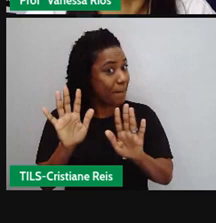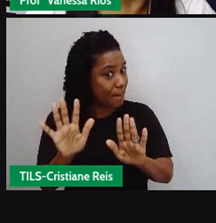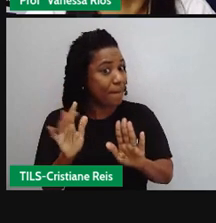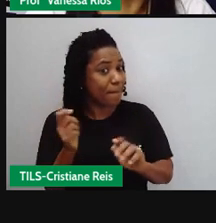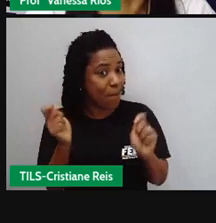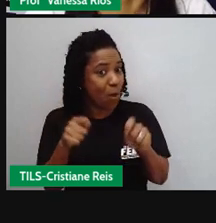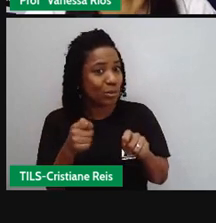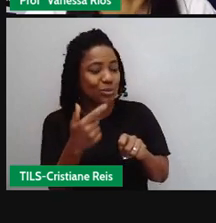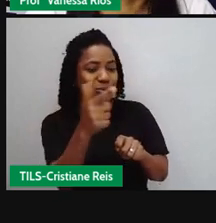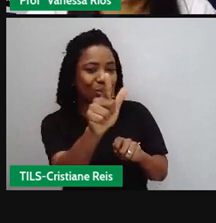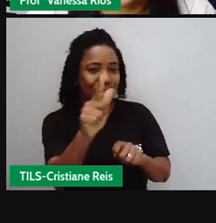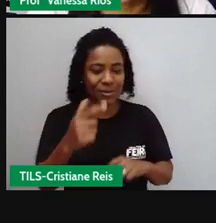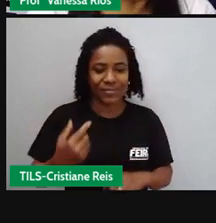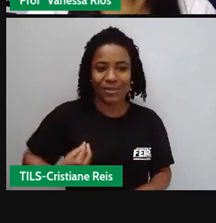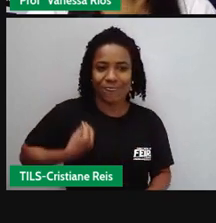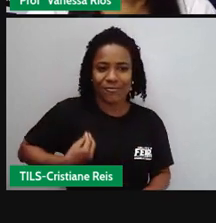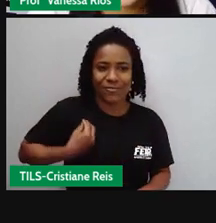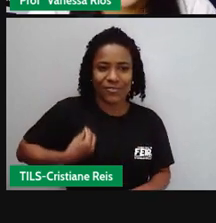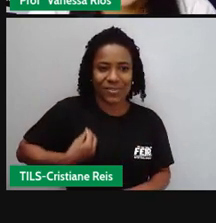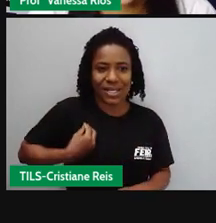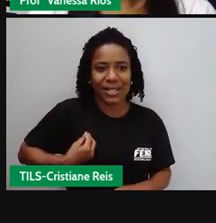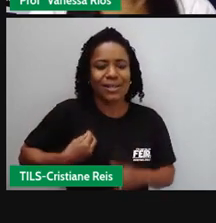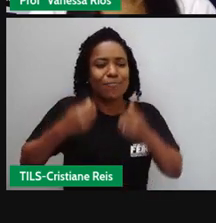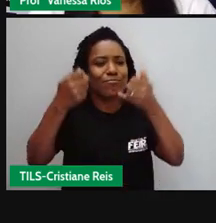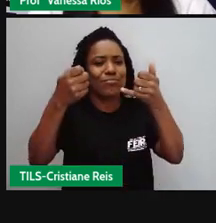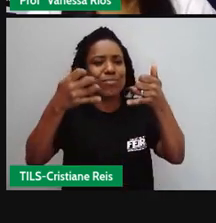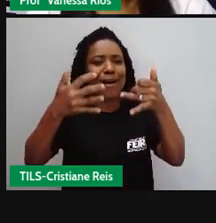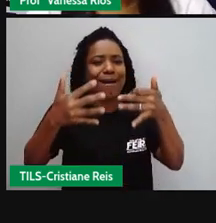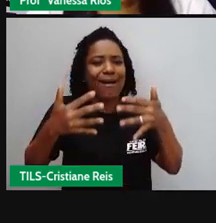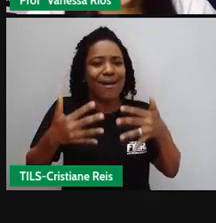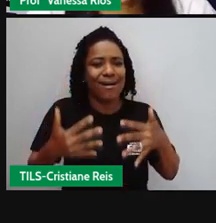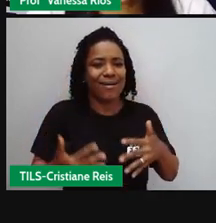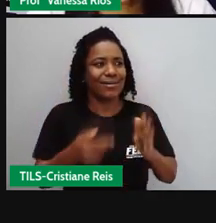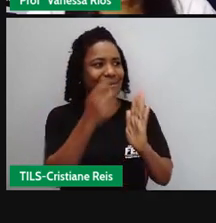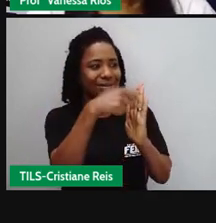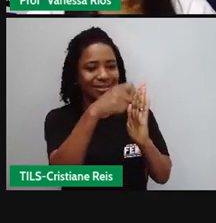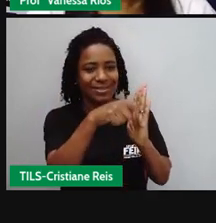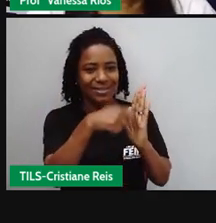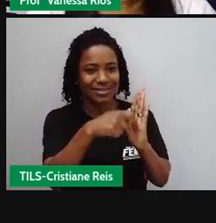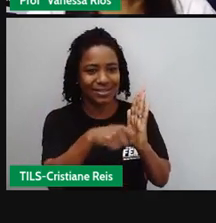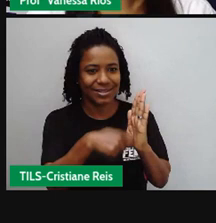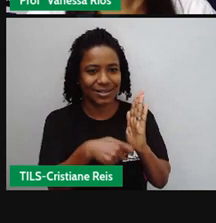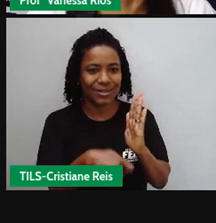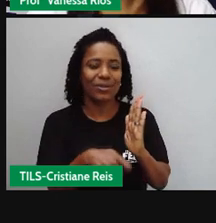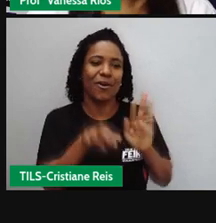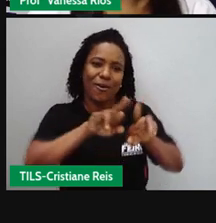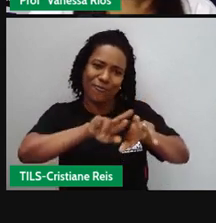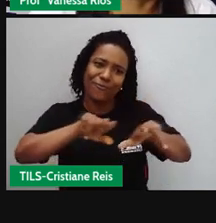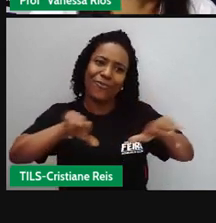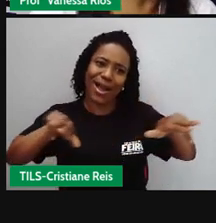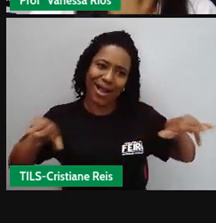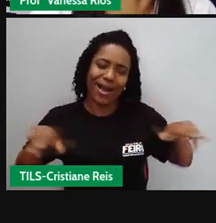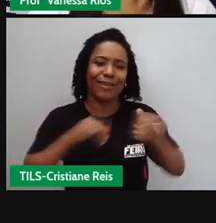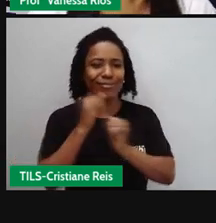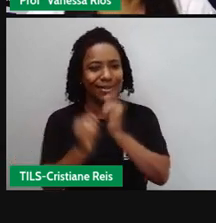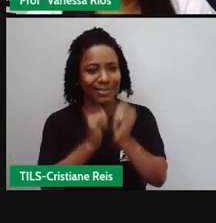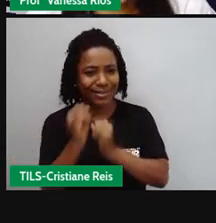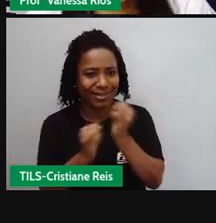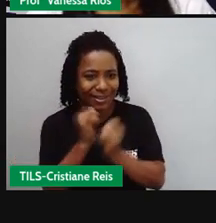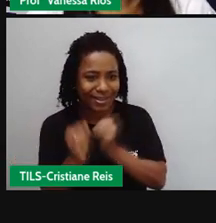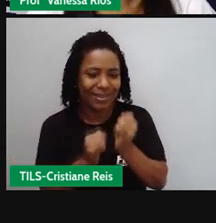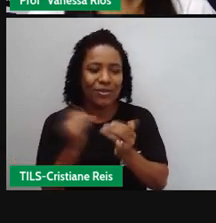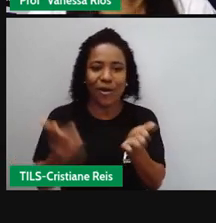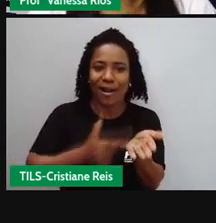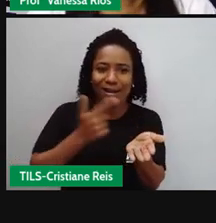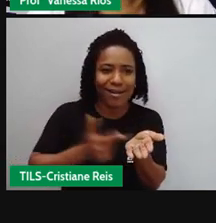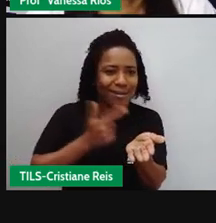biografias escritas impressas aí também em diversos meios de comunicação tanto na internet quanto em